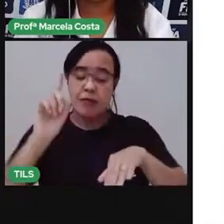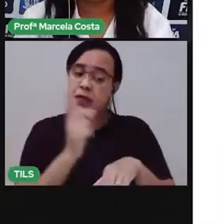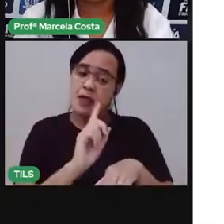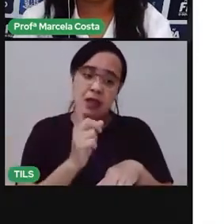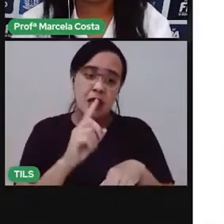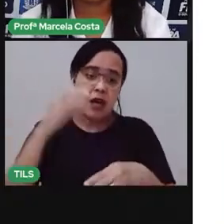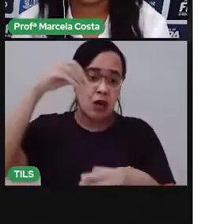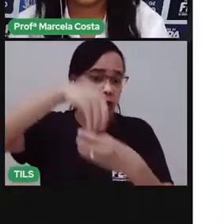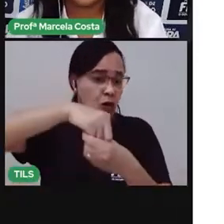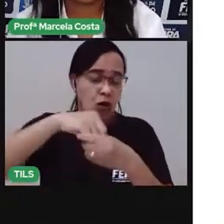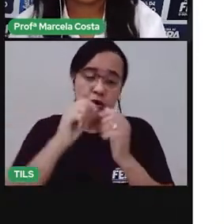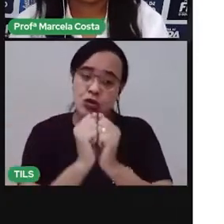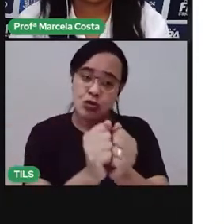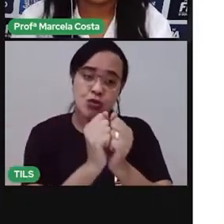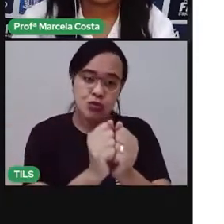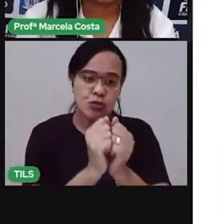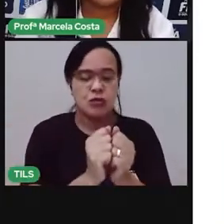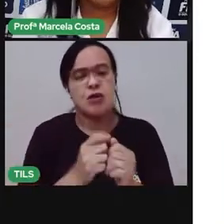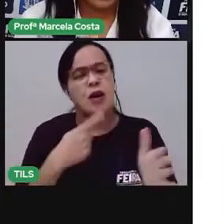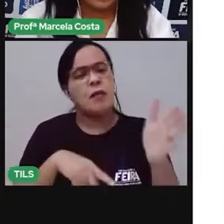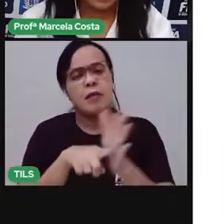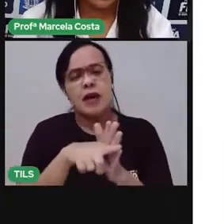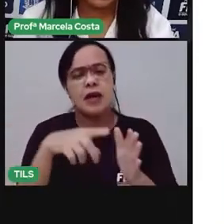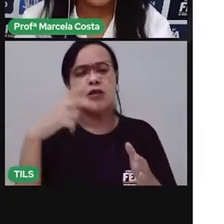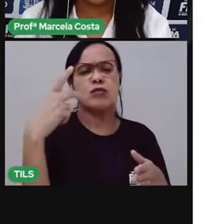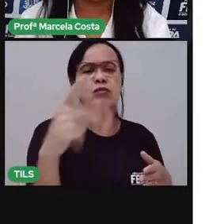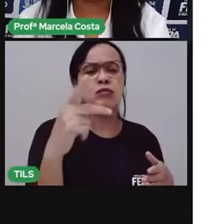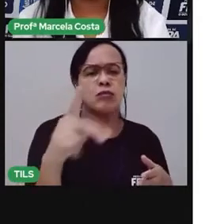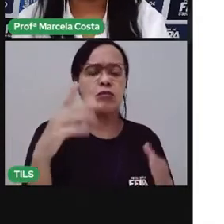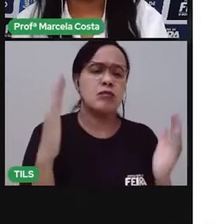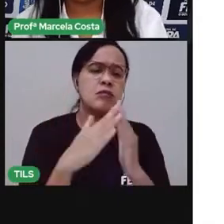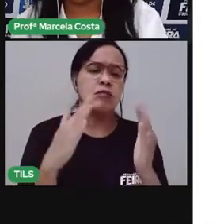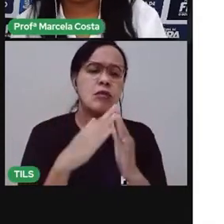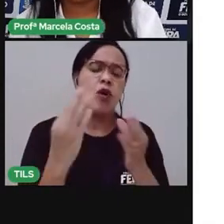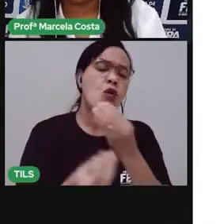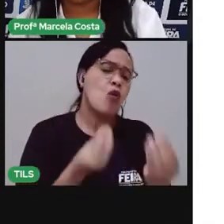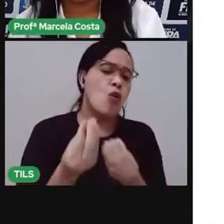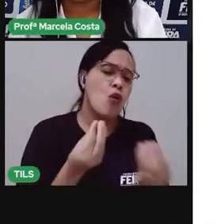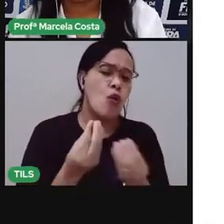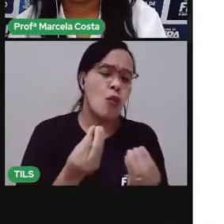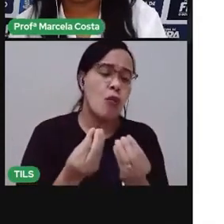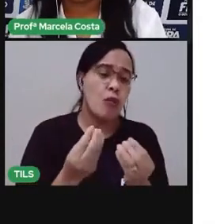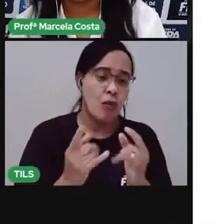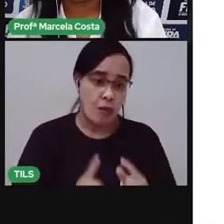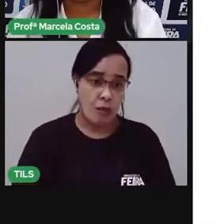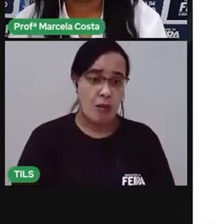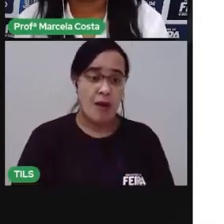Conta pra mim como é a sua casa. Tem paredes que dividem os cômodos.